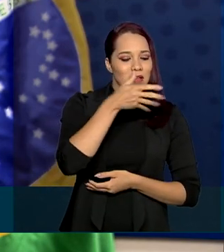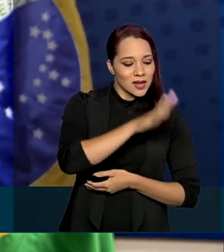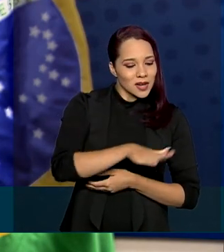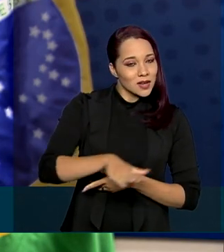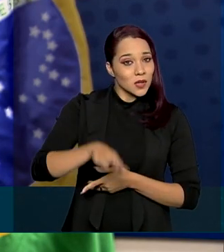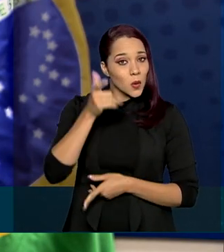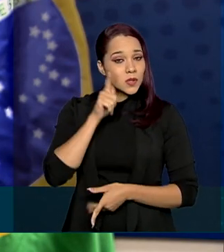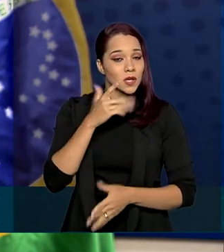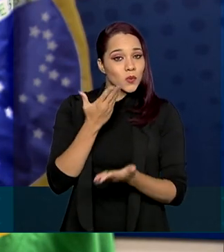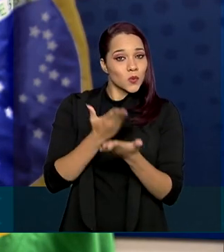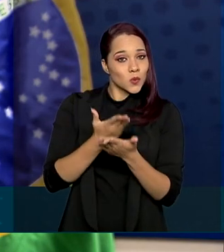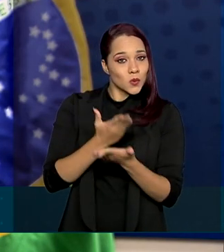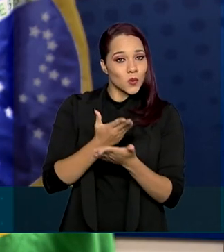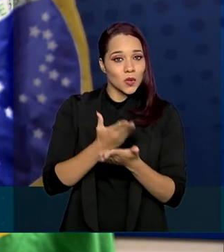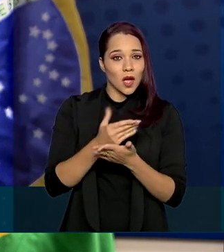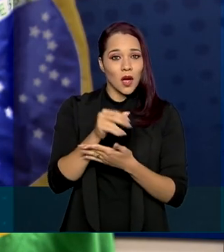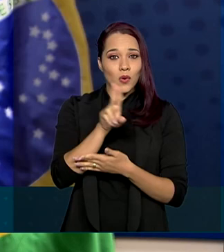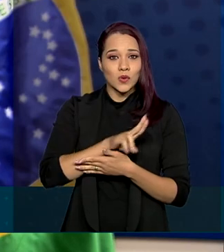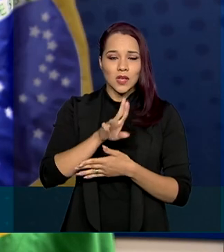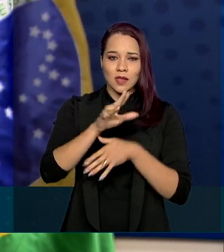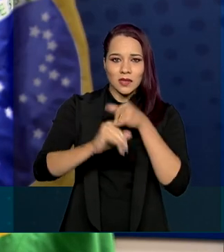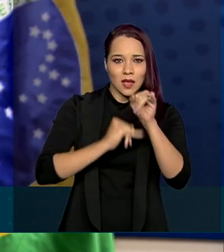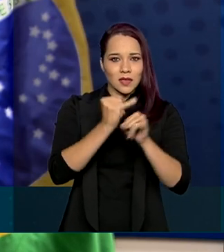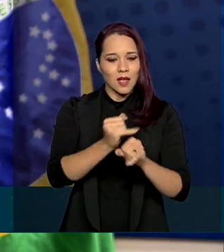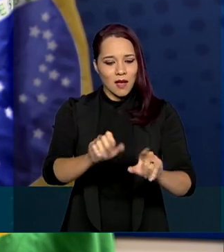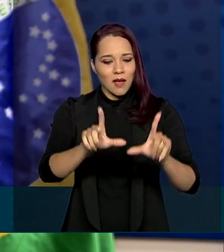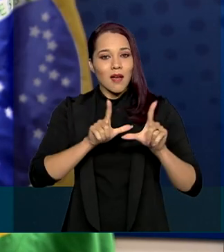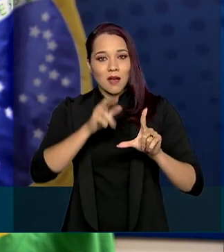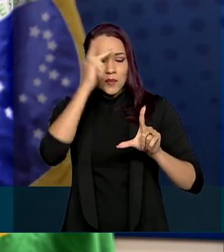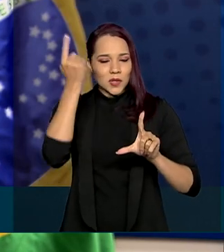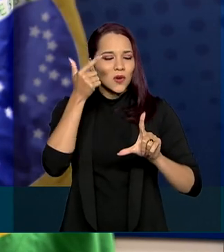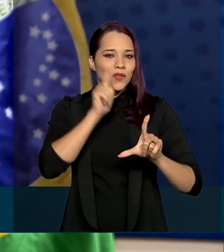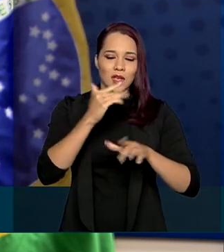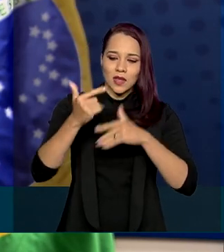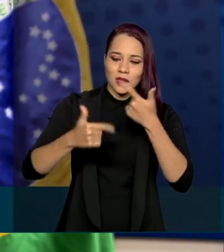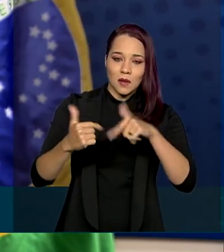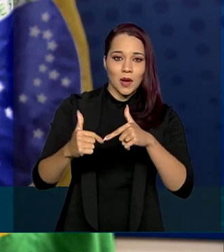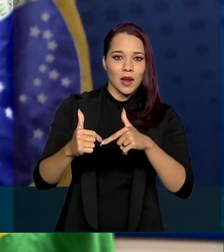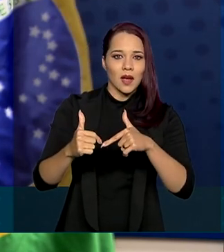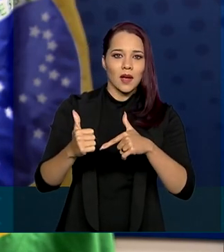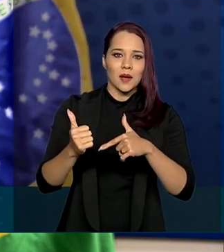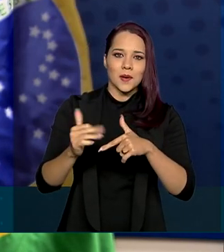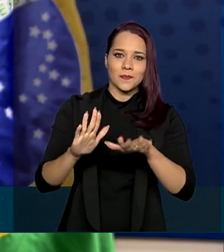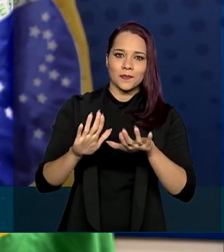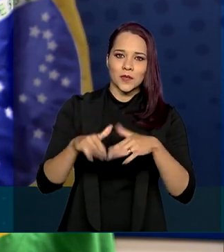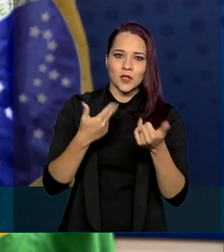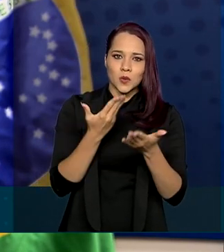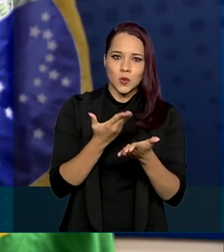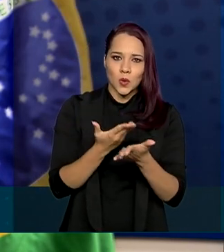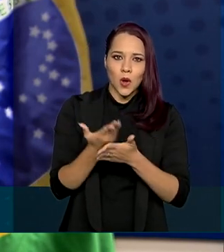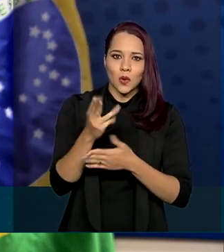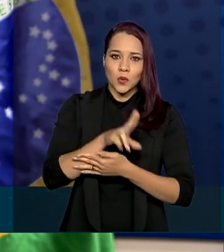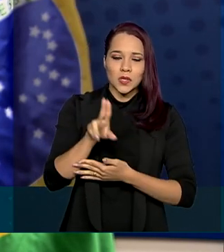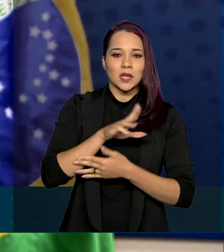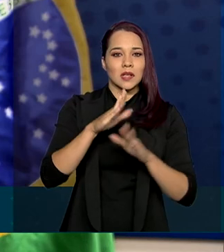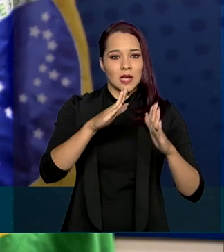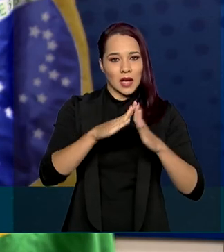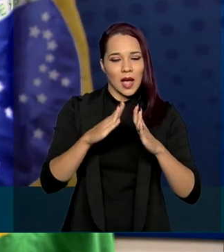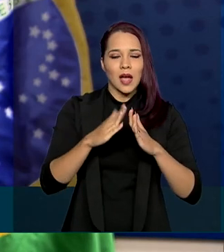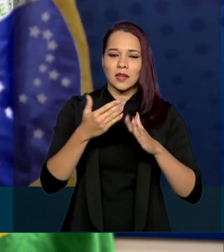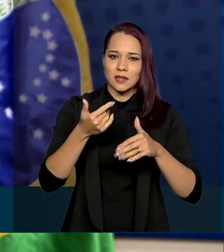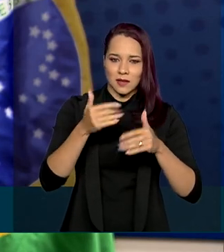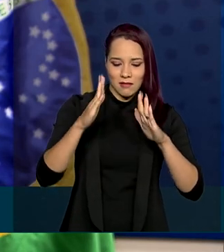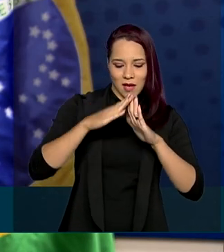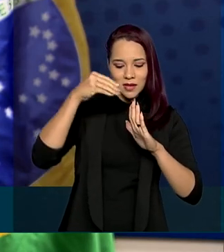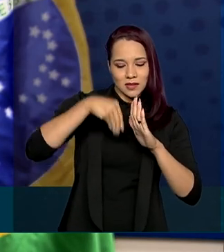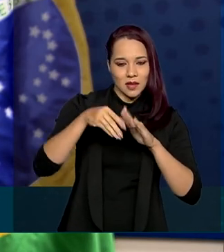possam estudar através da internet, as pessoas possam trabalhar através da escola. Através de casa, home office.